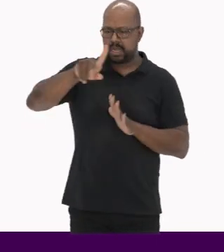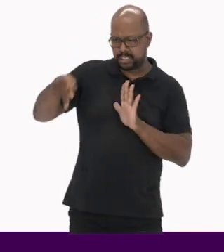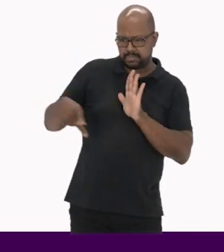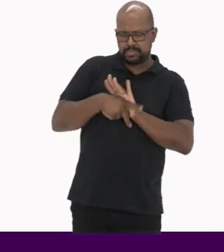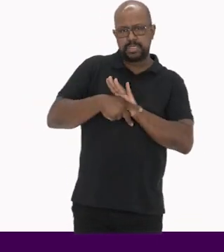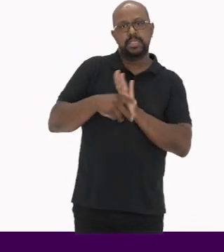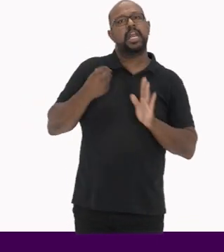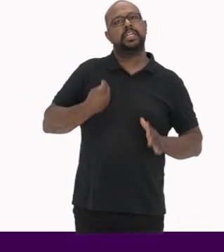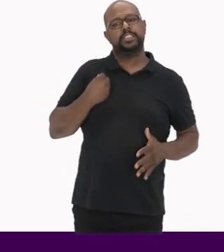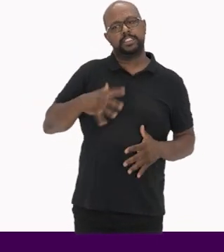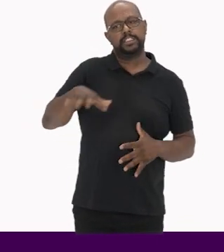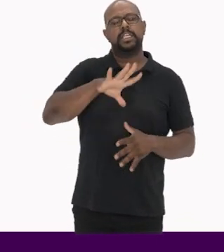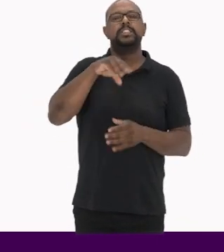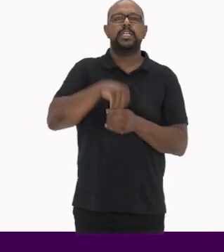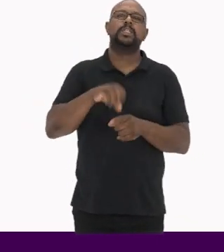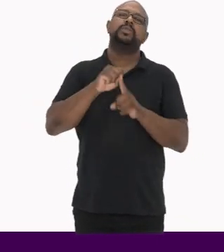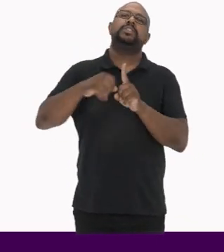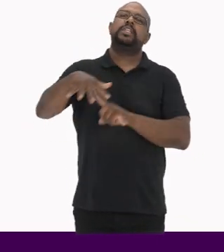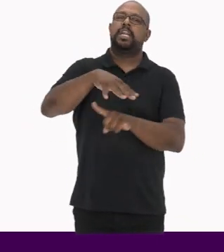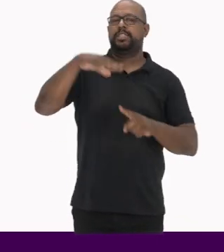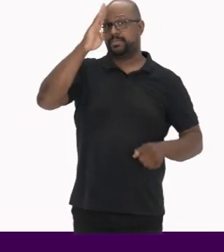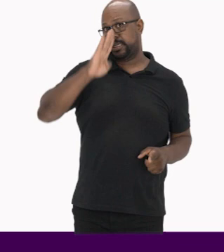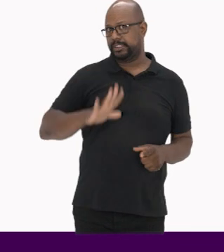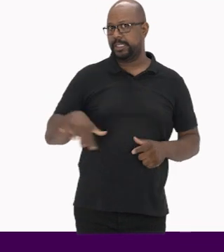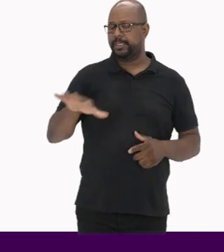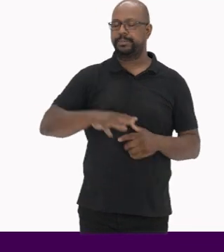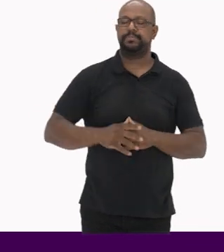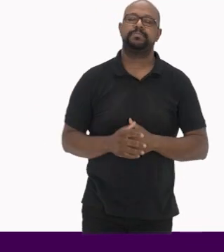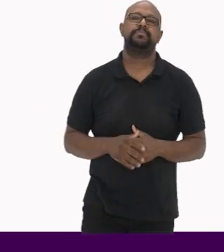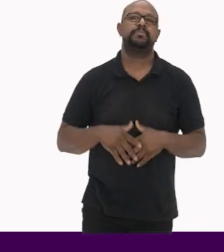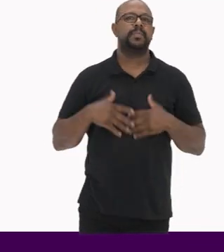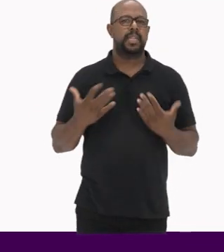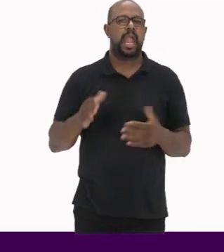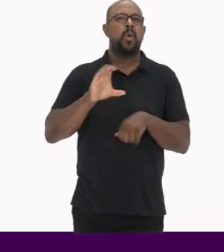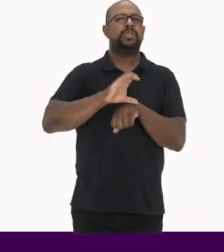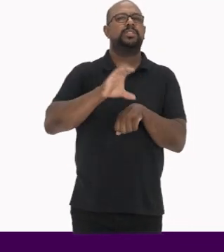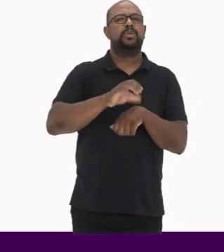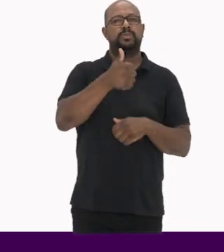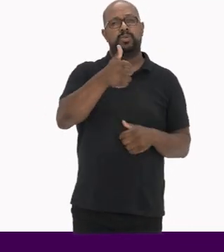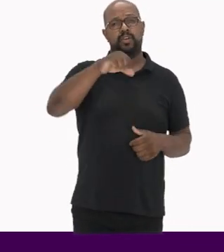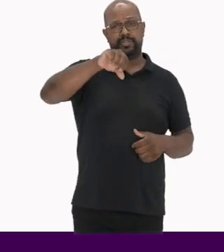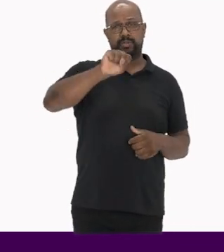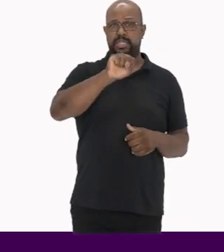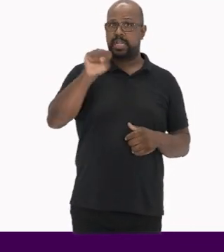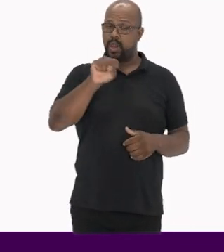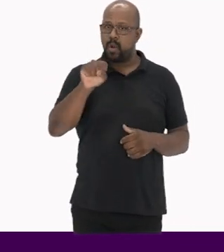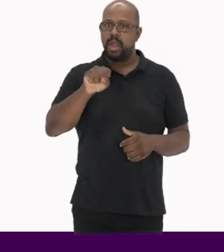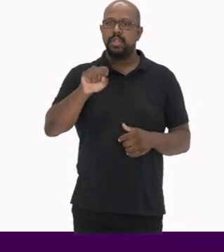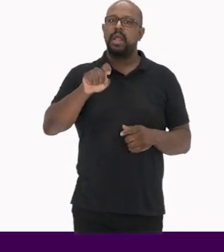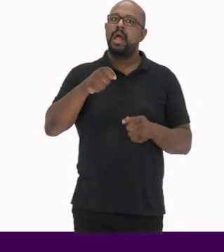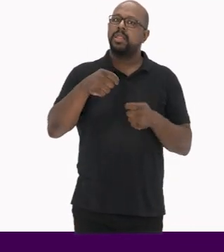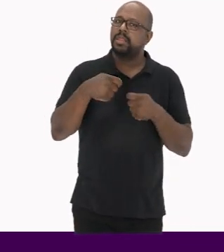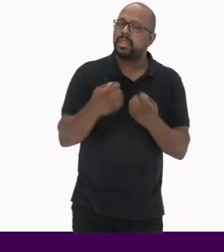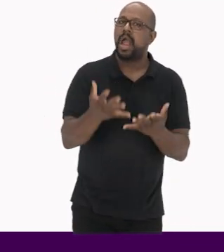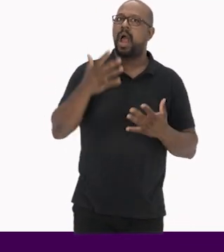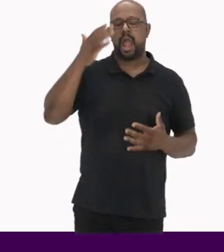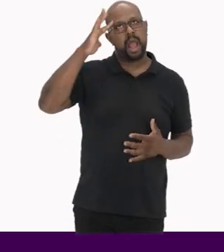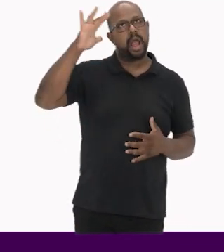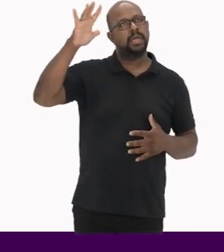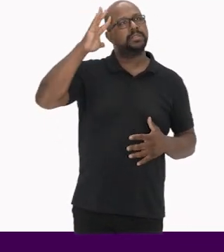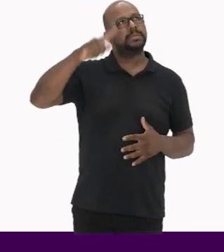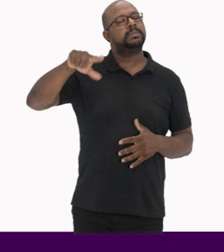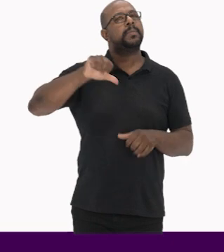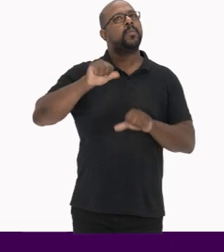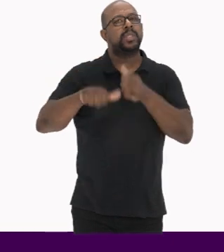pertencimento existentes na sociedade brasileira A Constituição de 1988 também refletiu esse desejo de